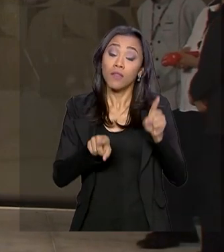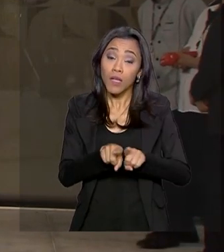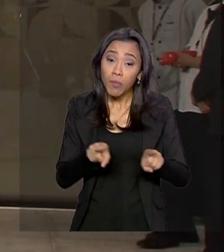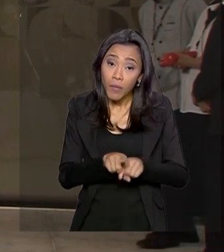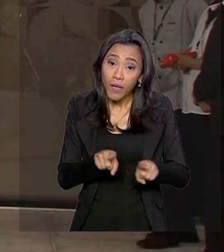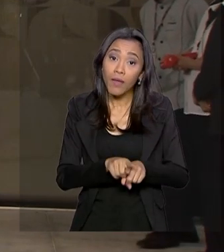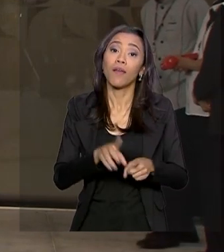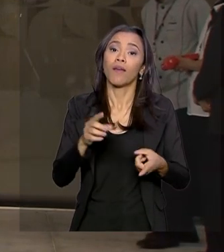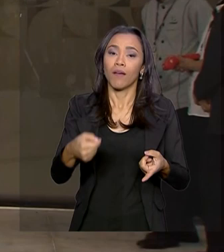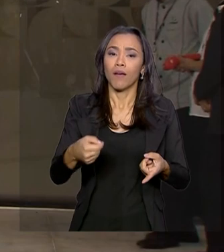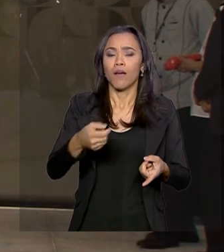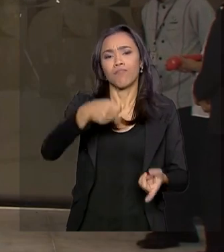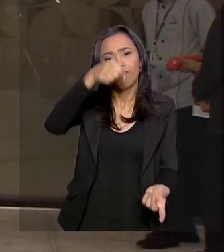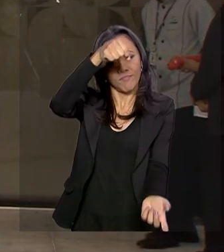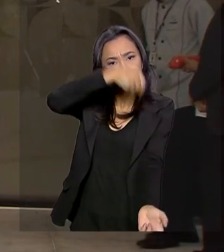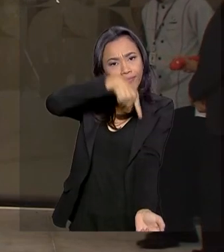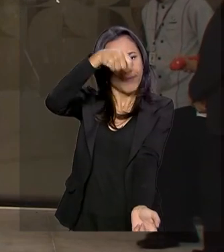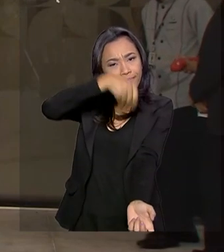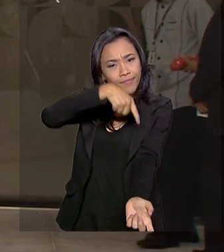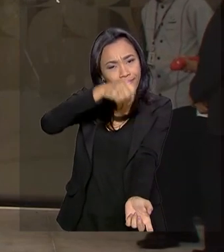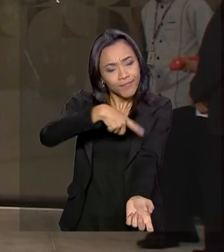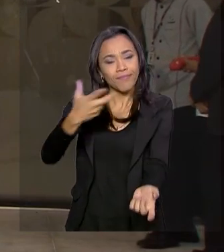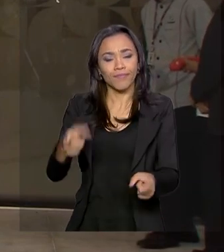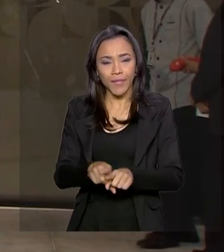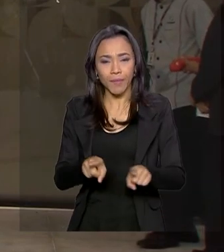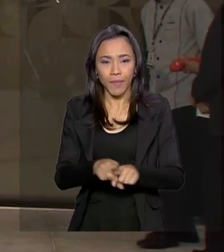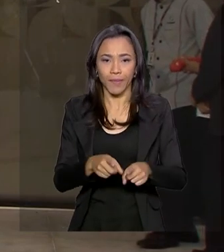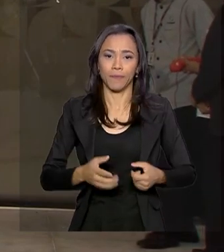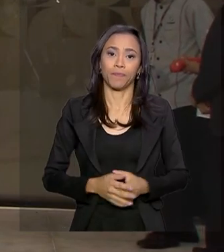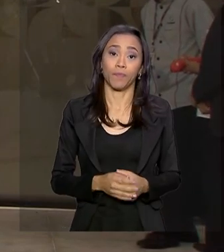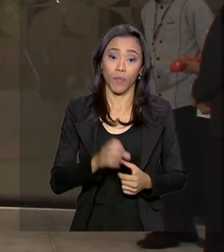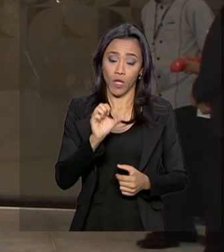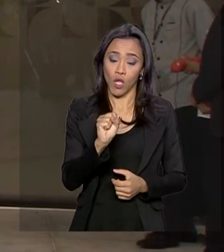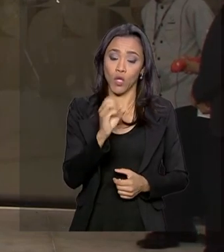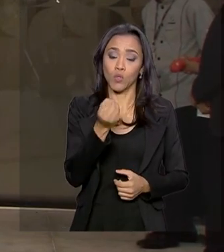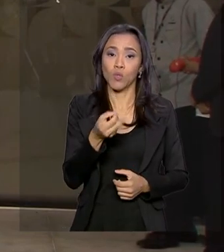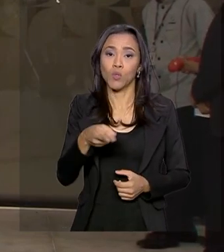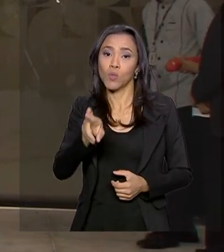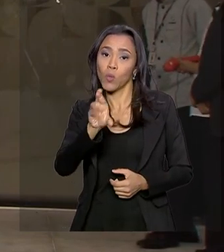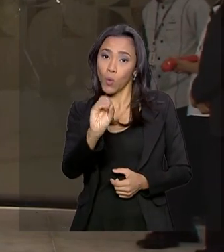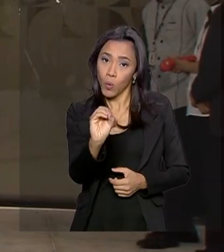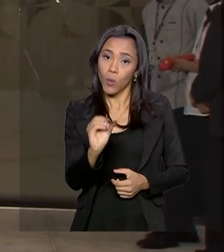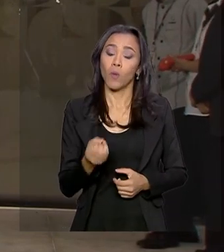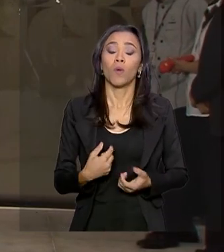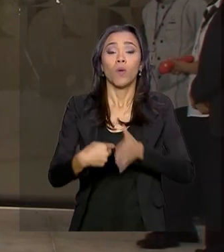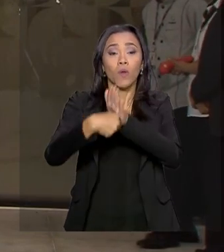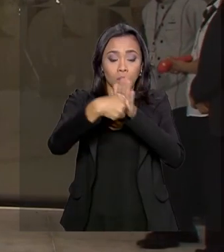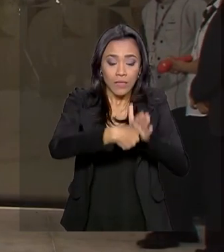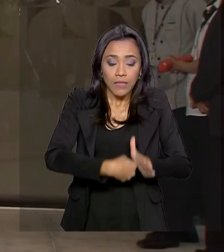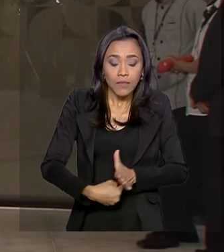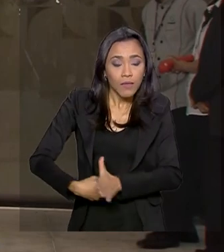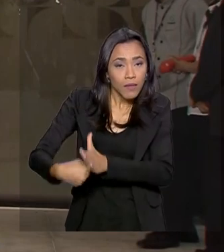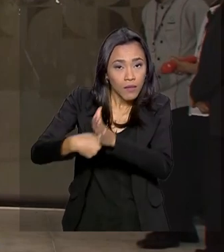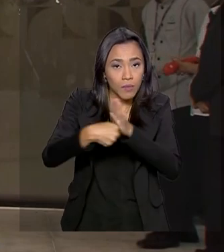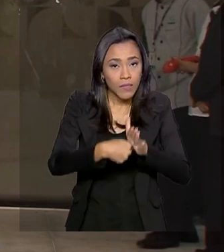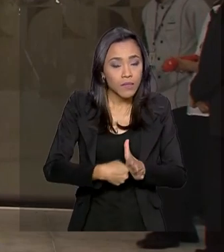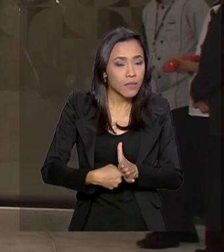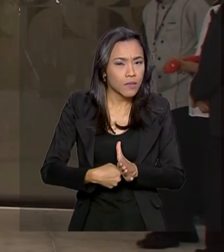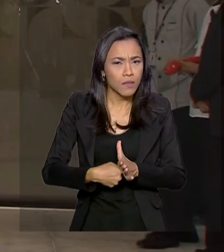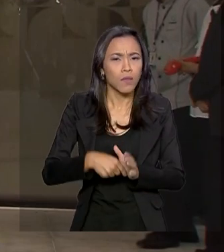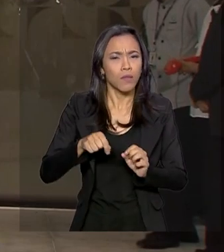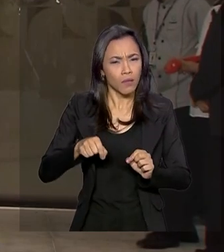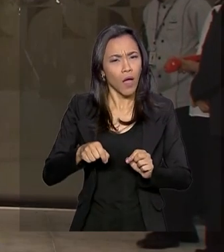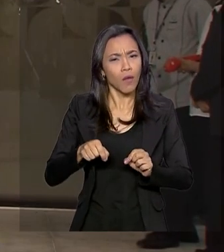endovenosa, ou seja, por meio de soro. Os exames laboratoriais apresentam um quadro